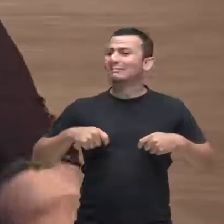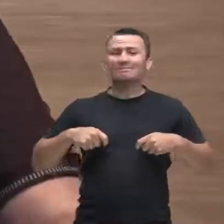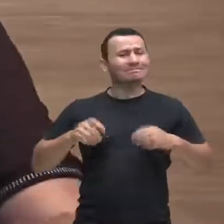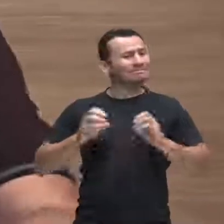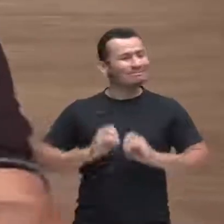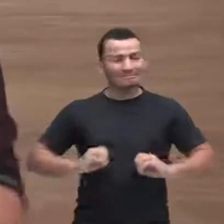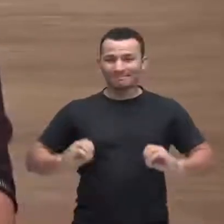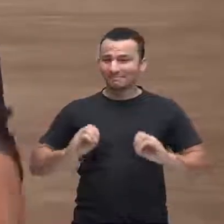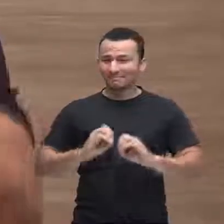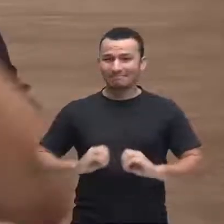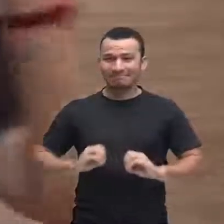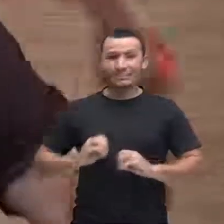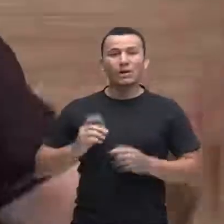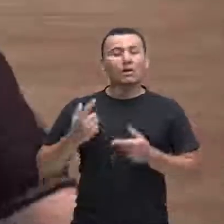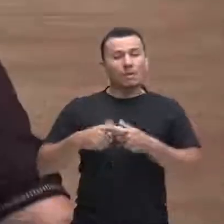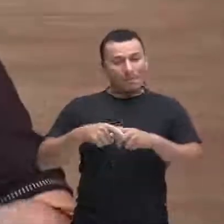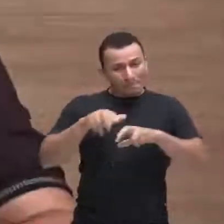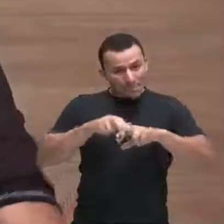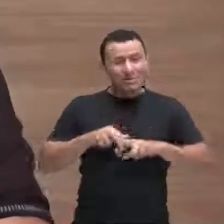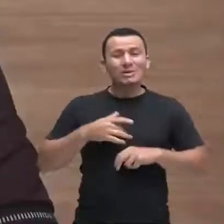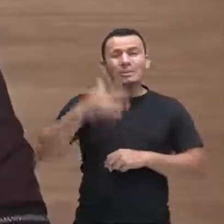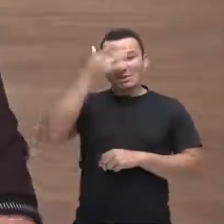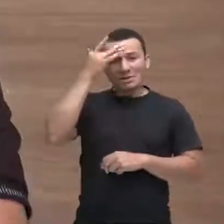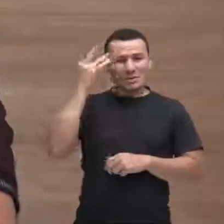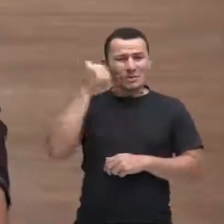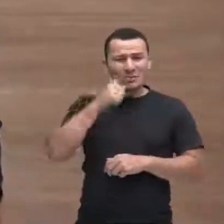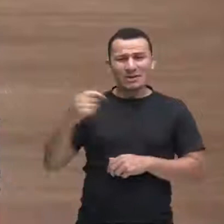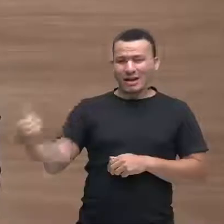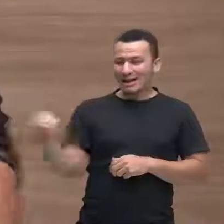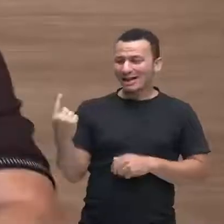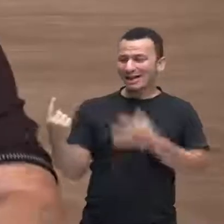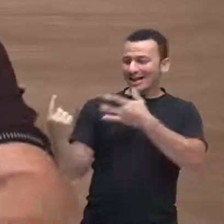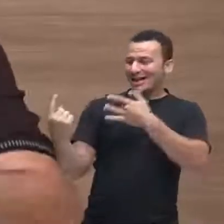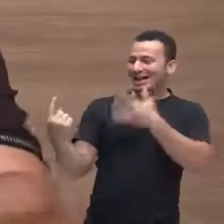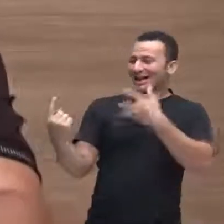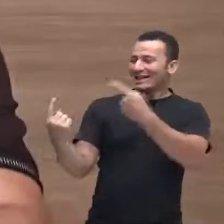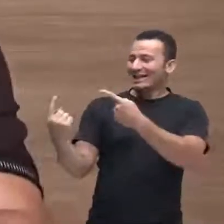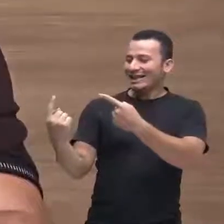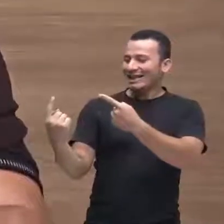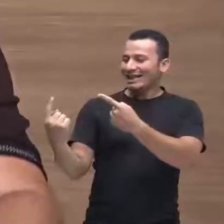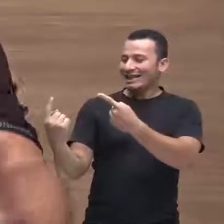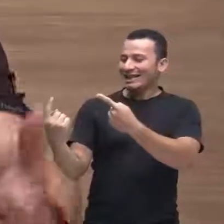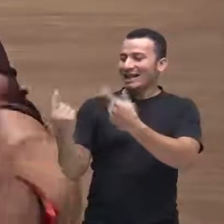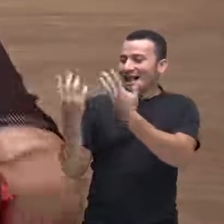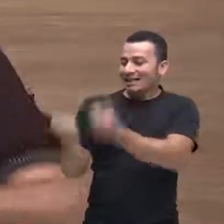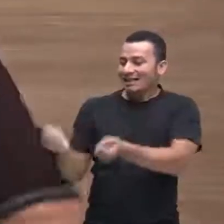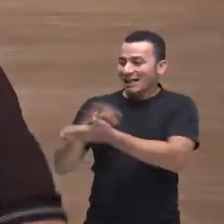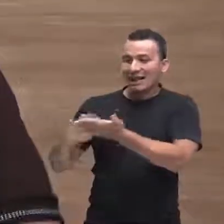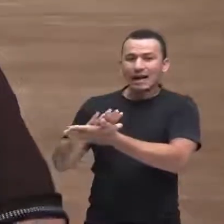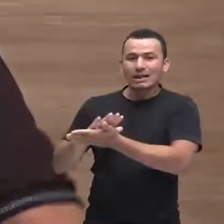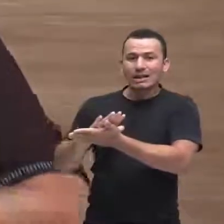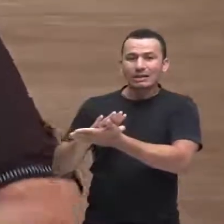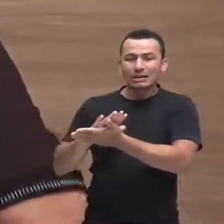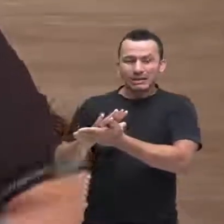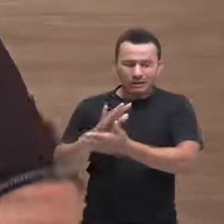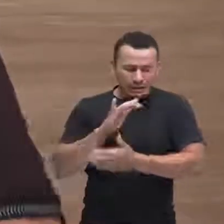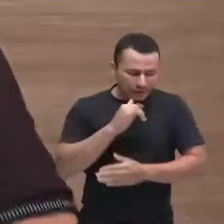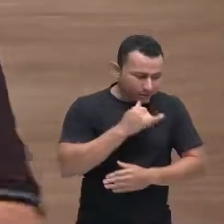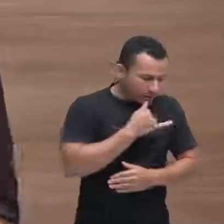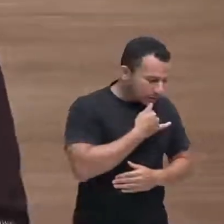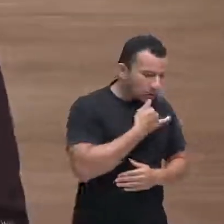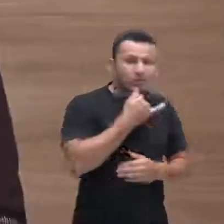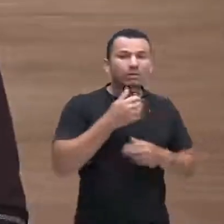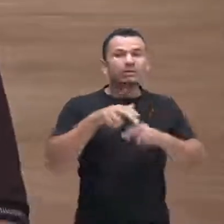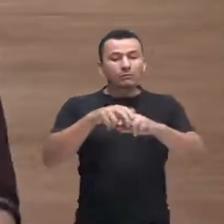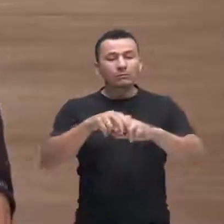se a pessoa que ele ama se a pessoa por quem ele está apaixonado não corresponde ele traz isso e vive